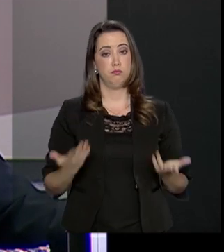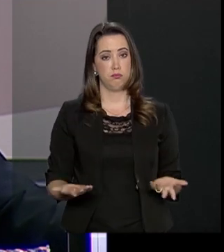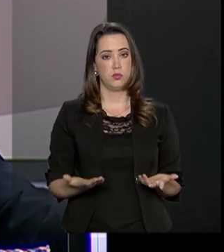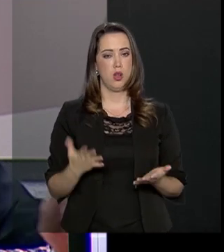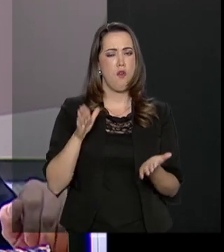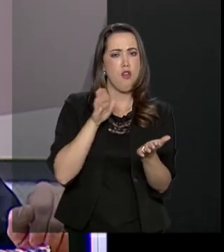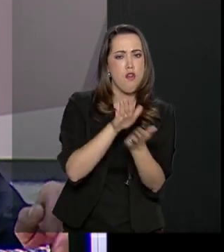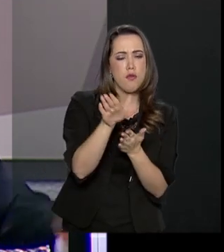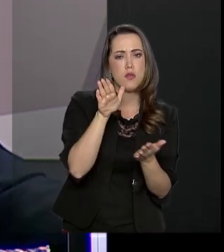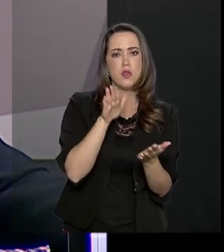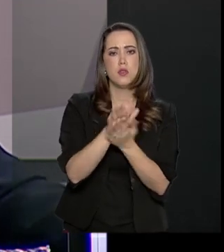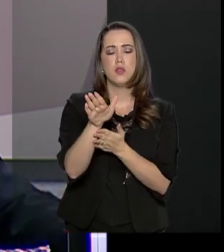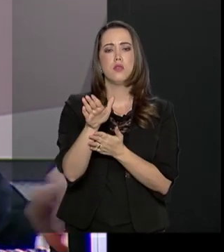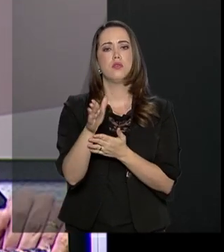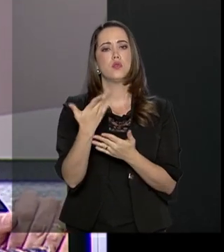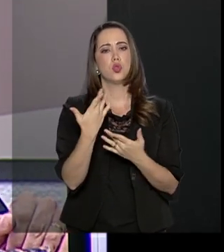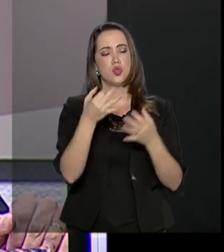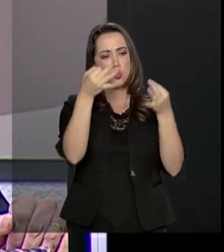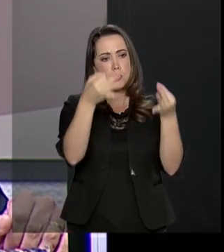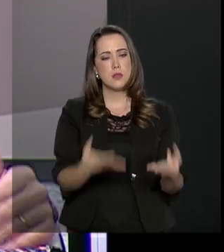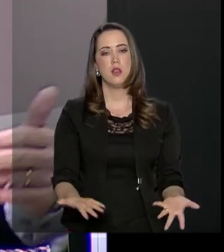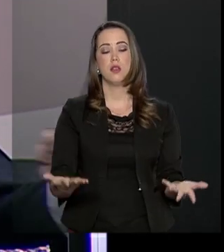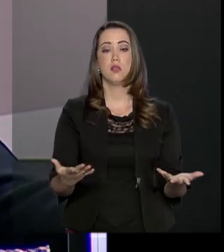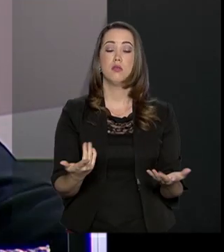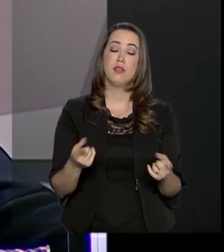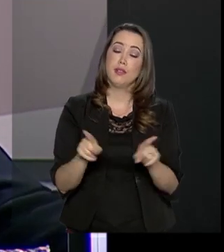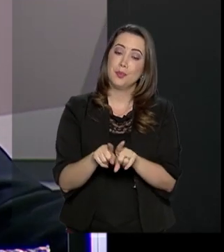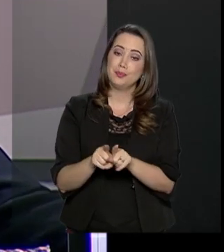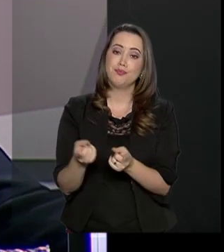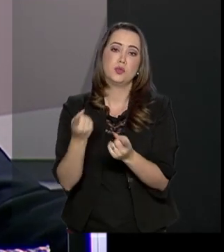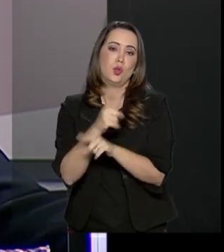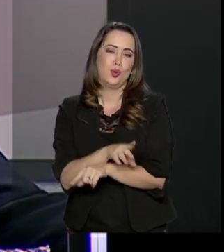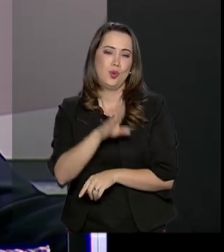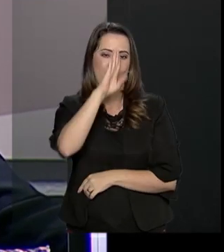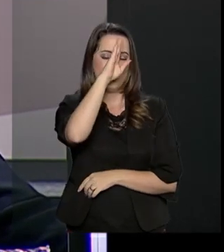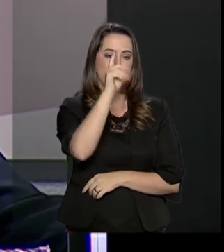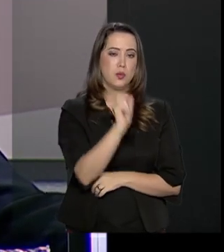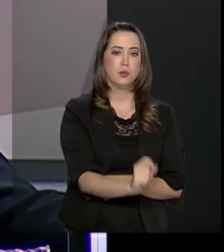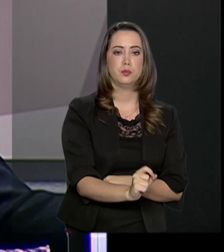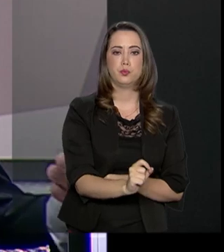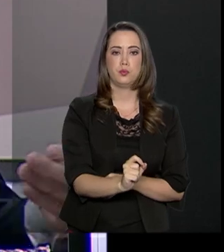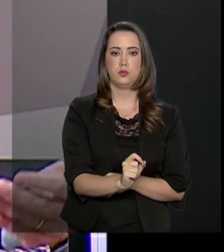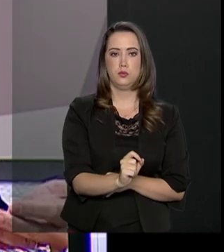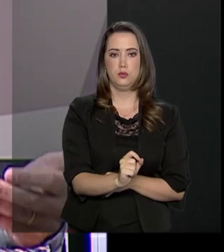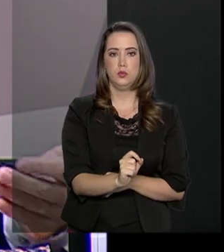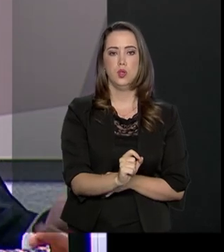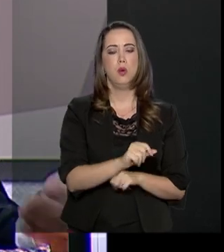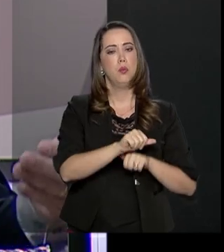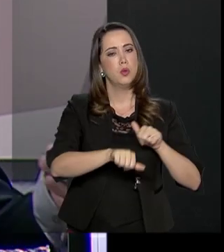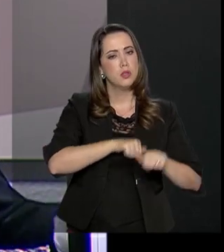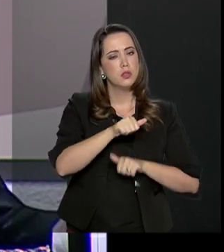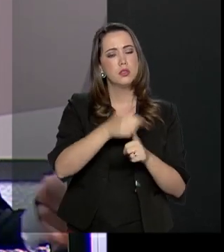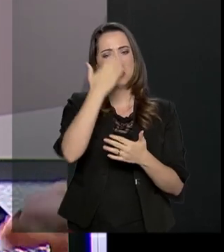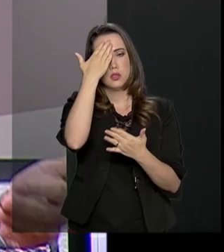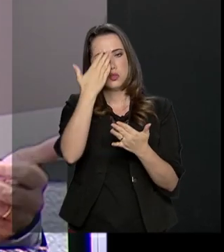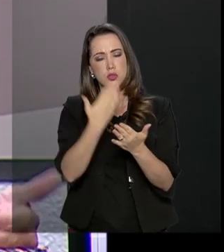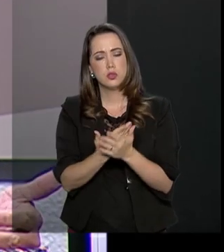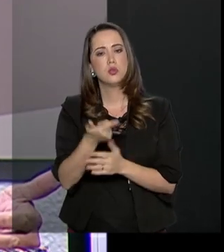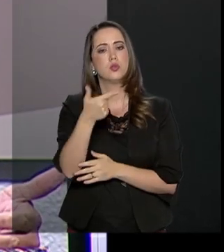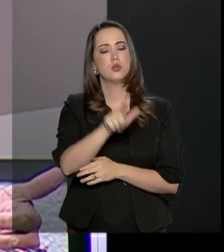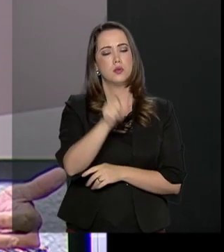fugir da competição justa. E, por outro lado, o aspecto principal, renovar a confiança das pessoas no sistema